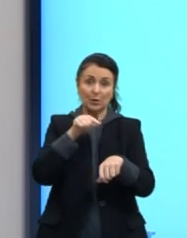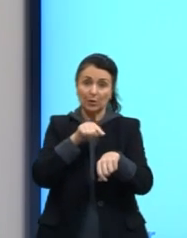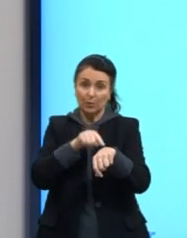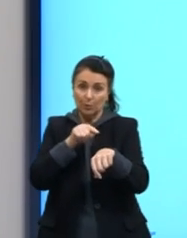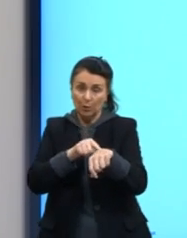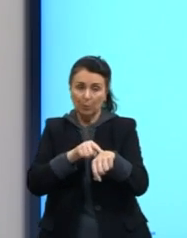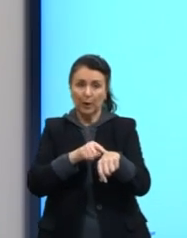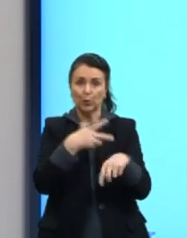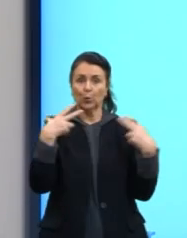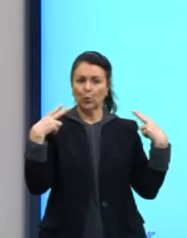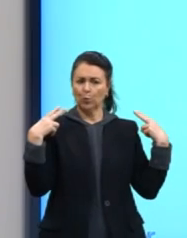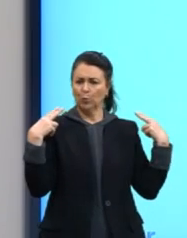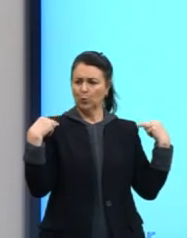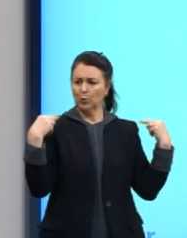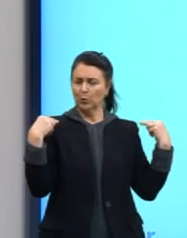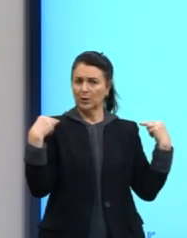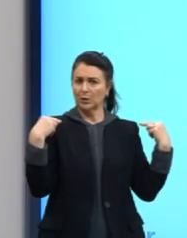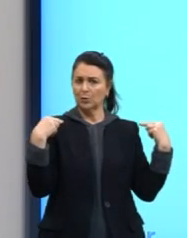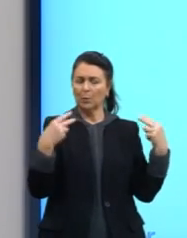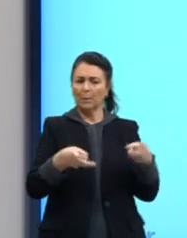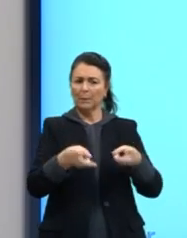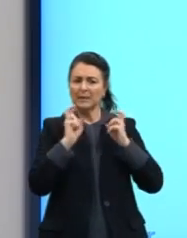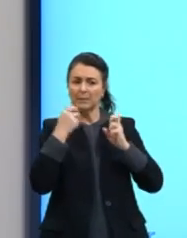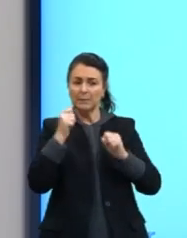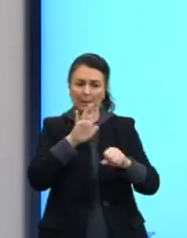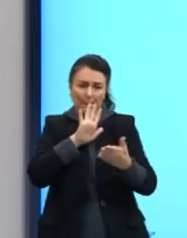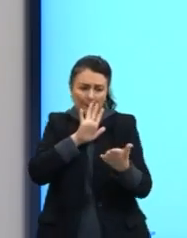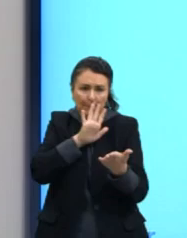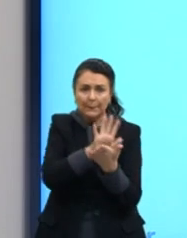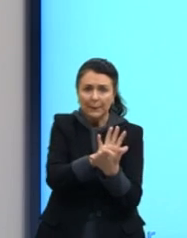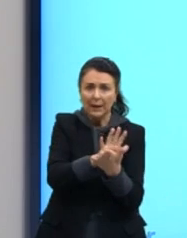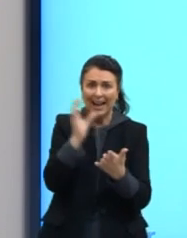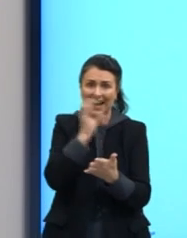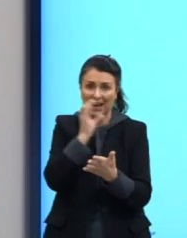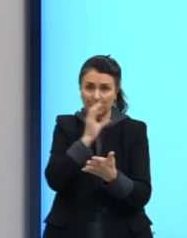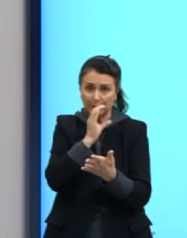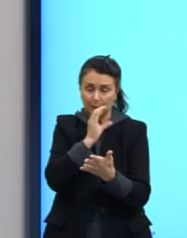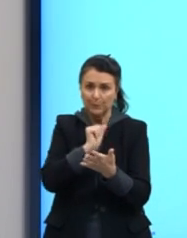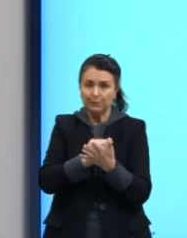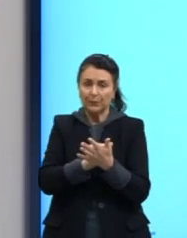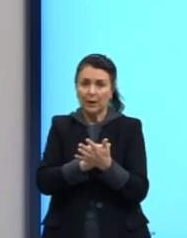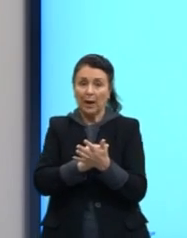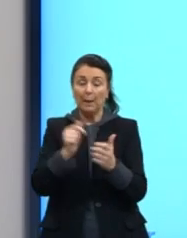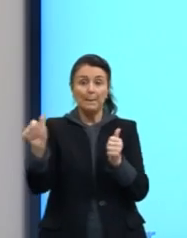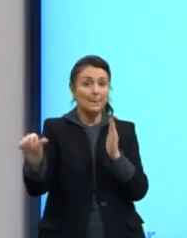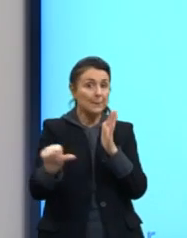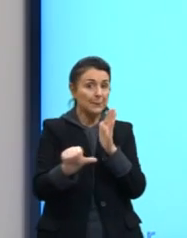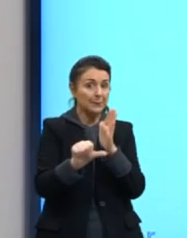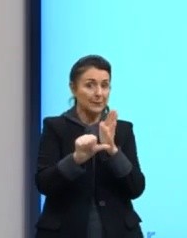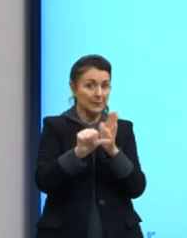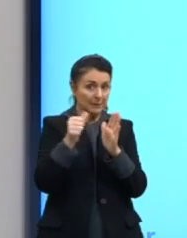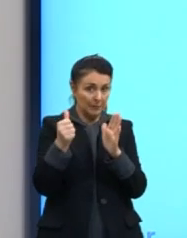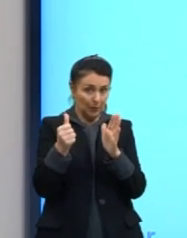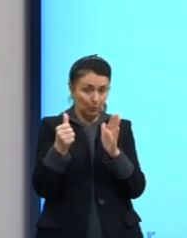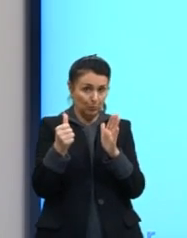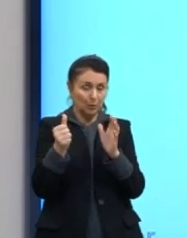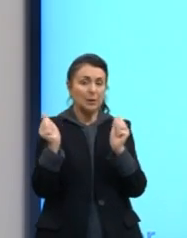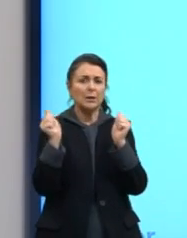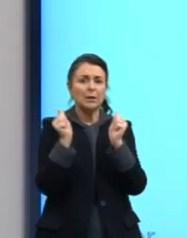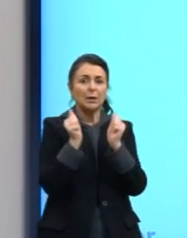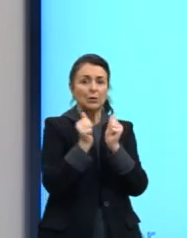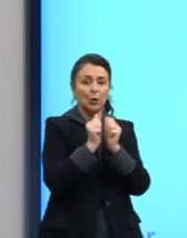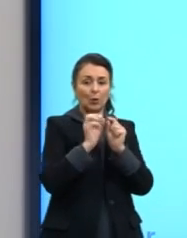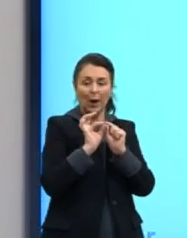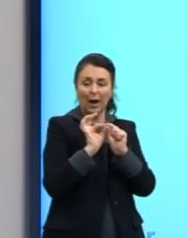detecta um problema que exige uma freada brusca. A primeira etapa é associada à